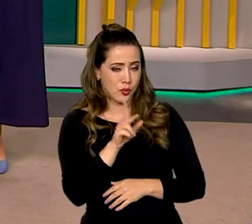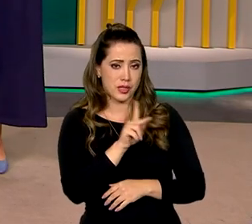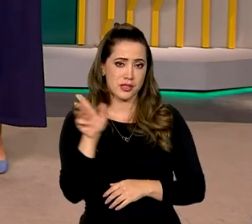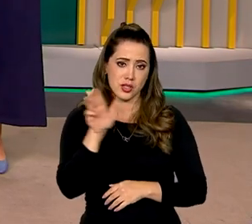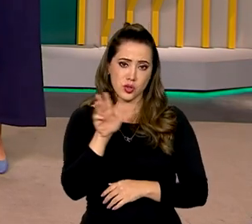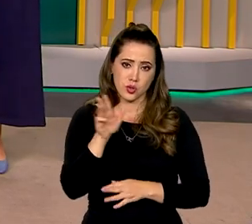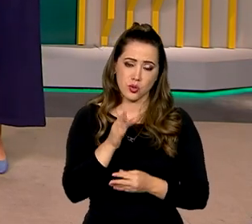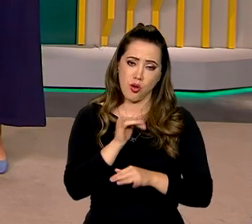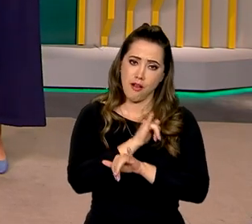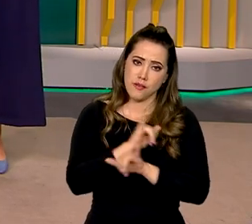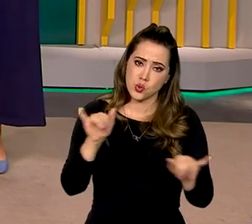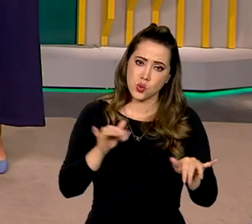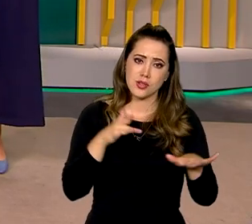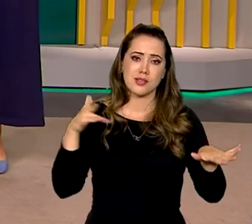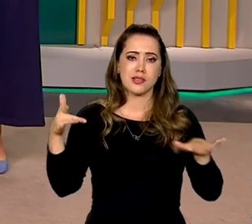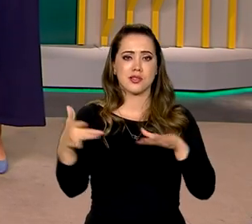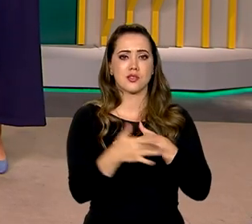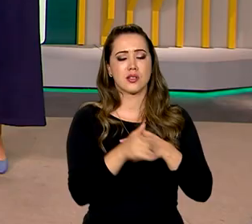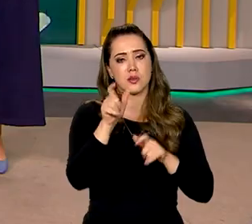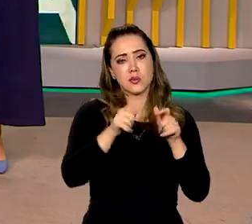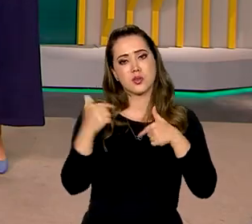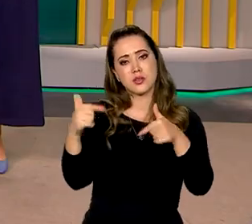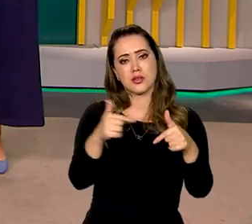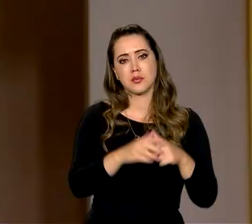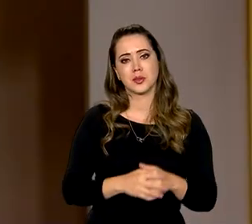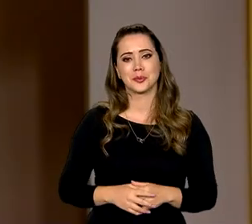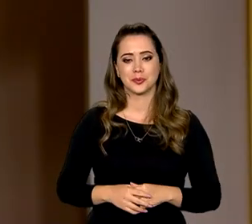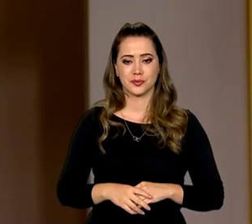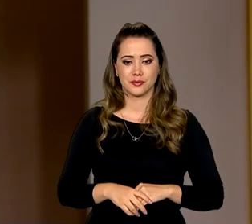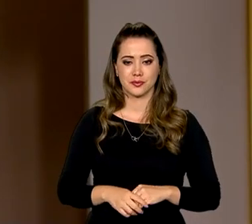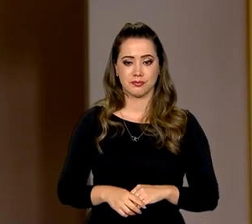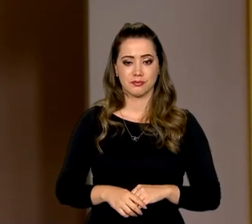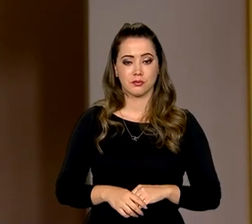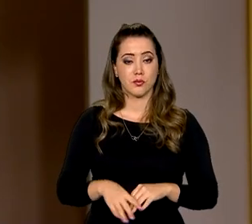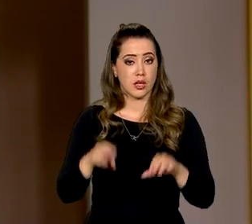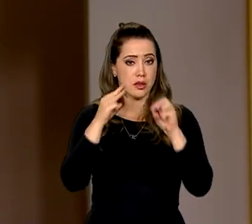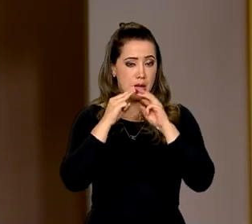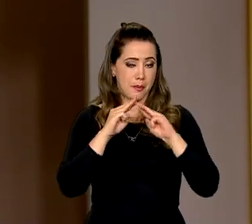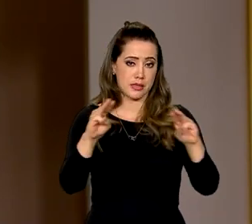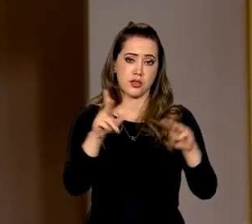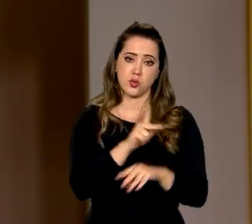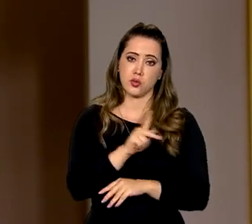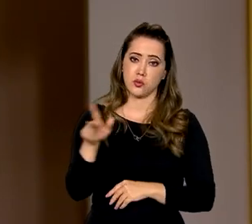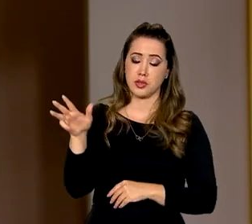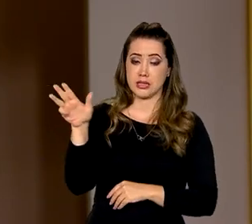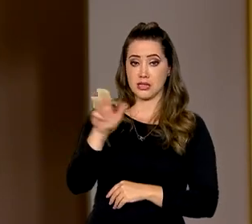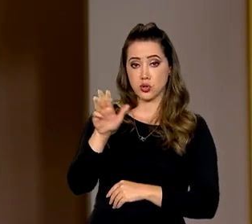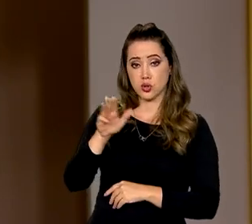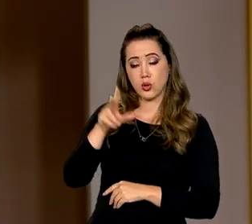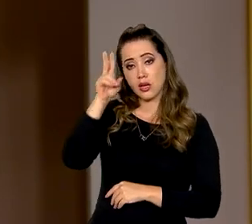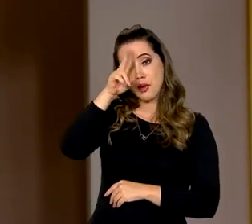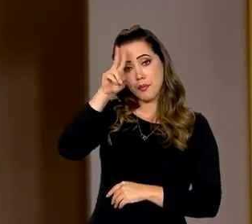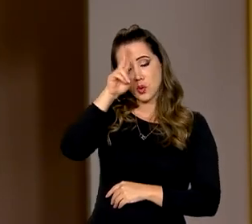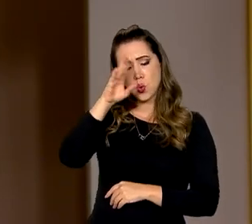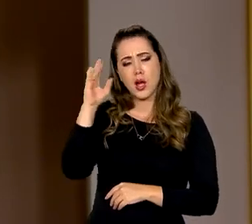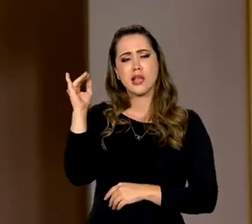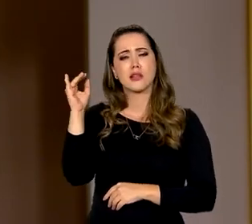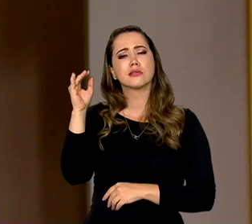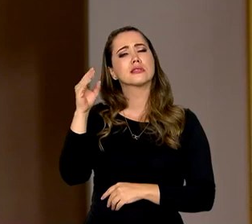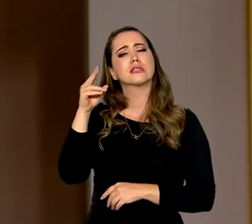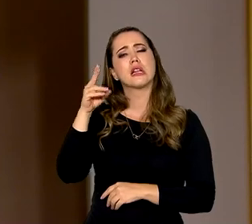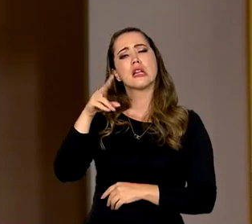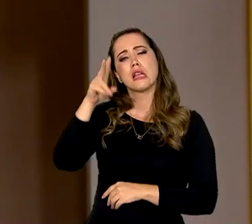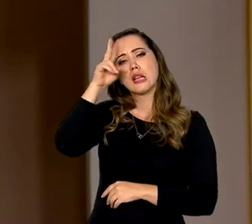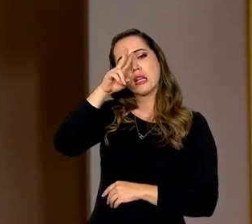mandou um recado pelas redes sociais aos funcionários. Na mensagem, o presidente lembrou a história da Petrobras, a